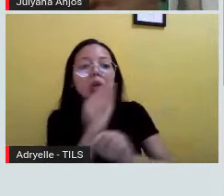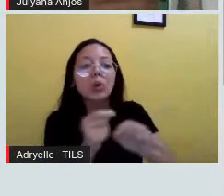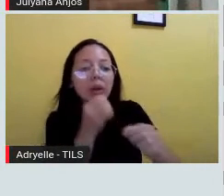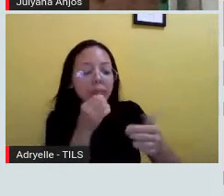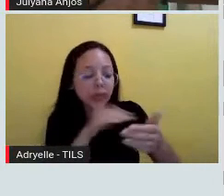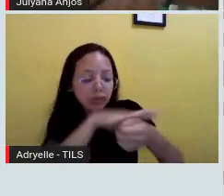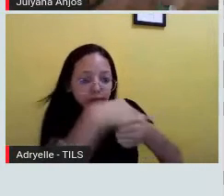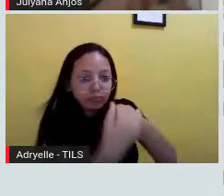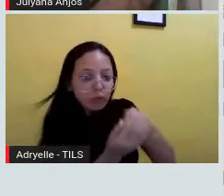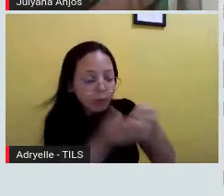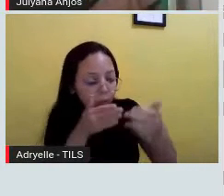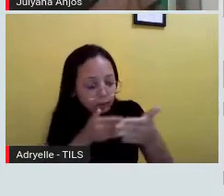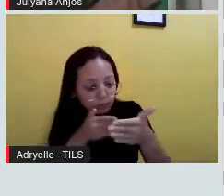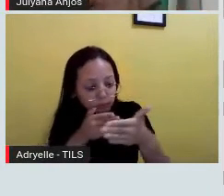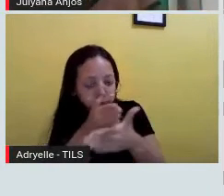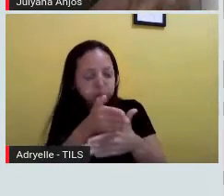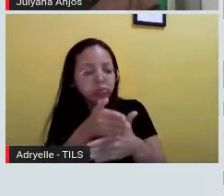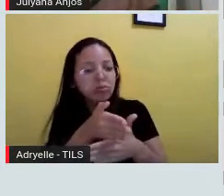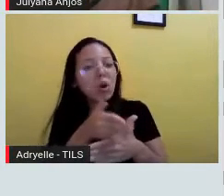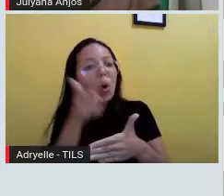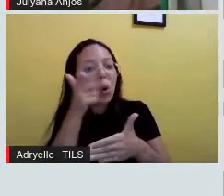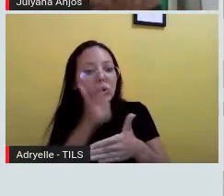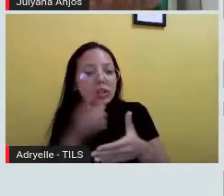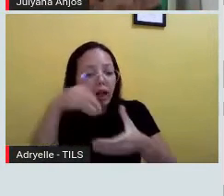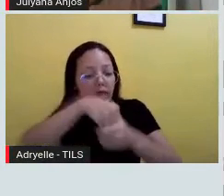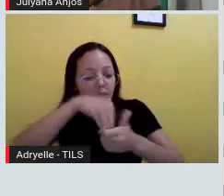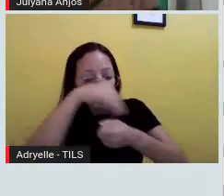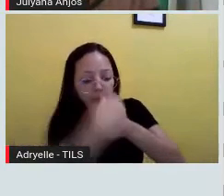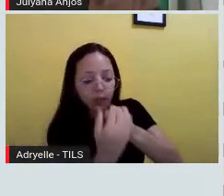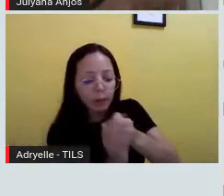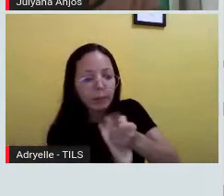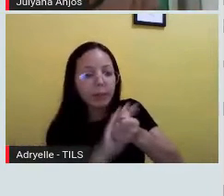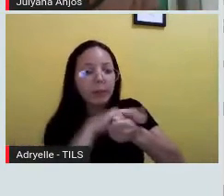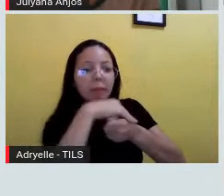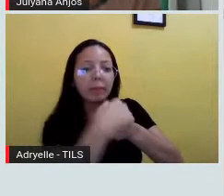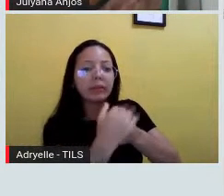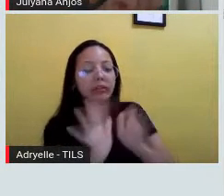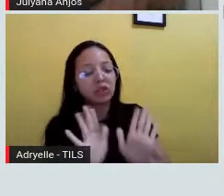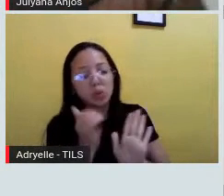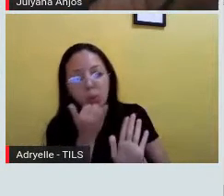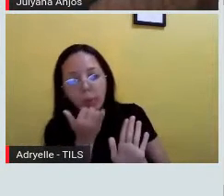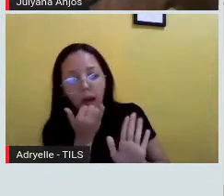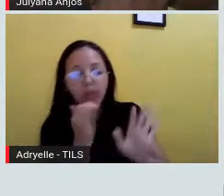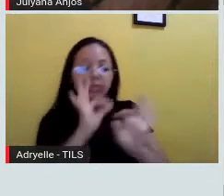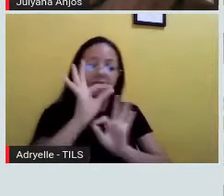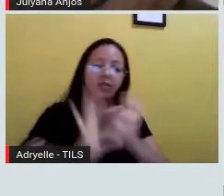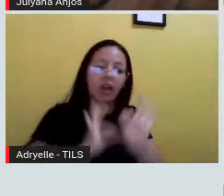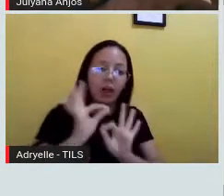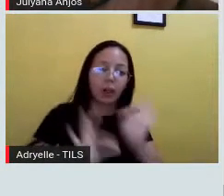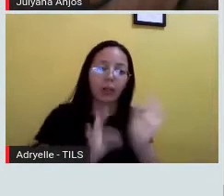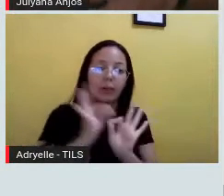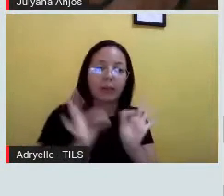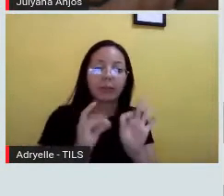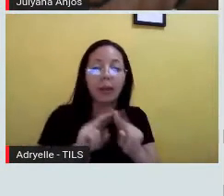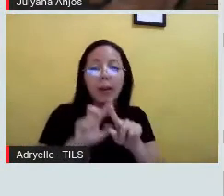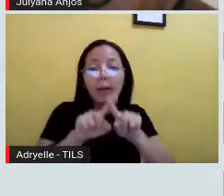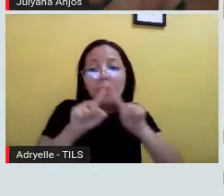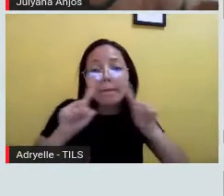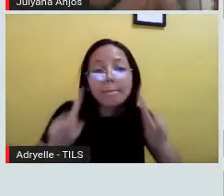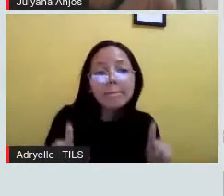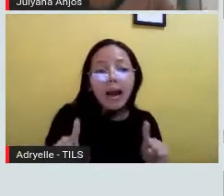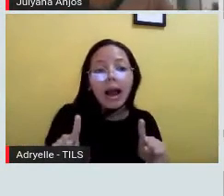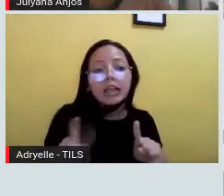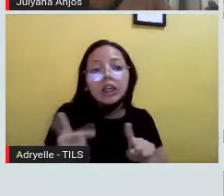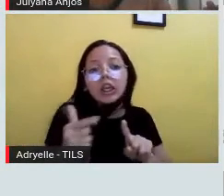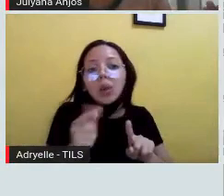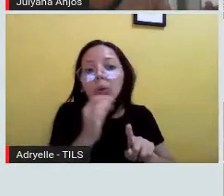faz lá o processo em volta da nossa membrana. Em volta da nossa célula. Mas que nem toda, que ocorra uma